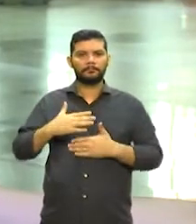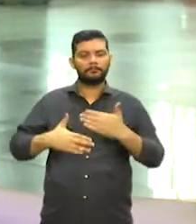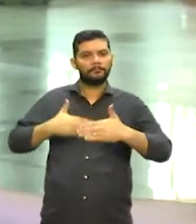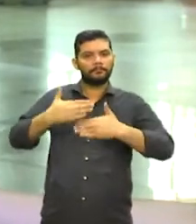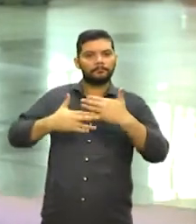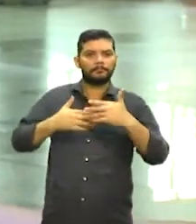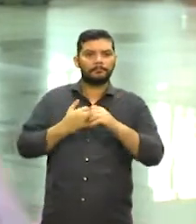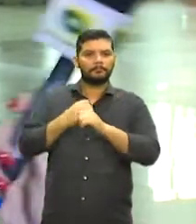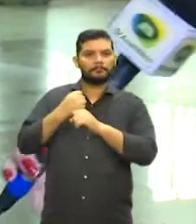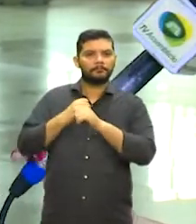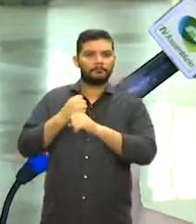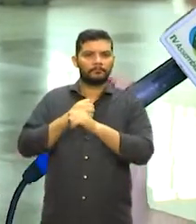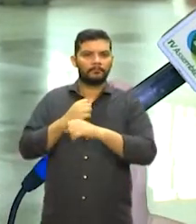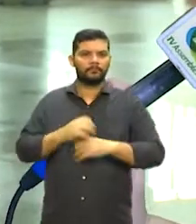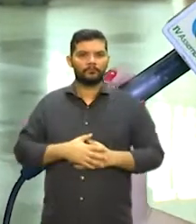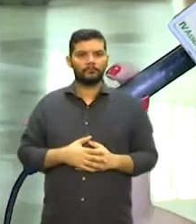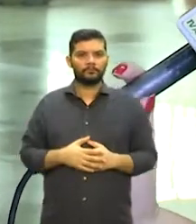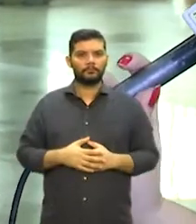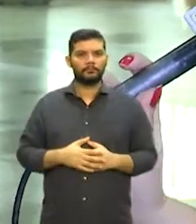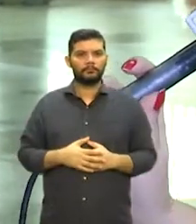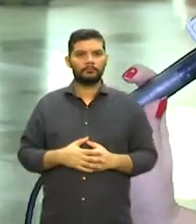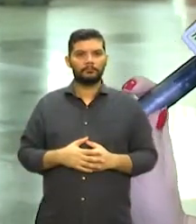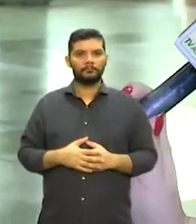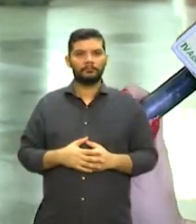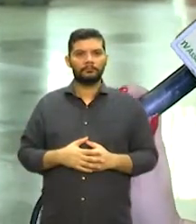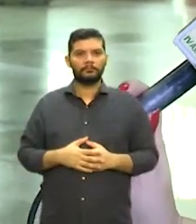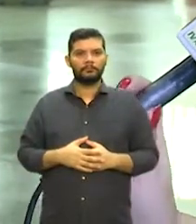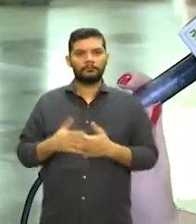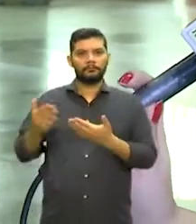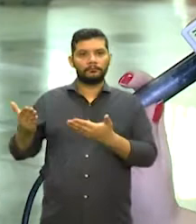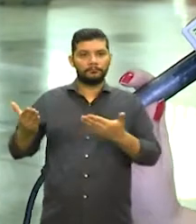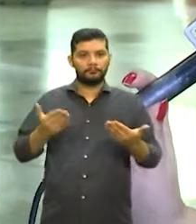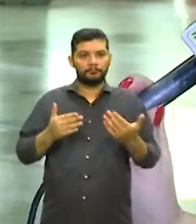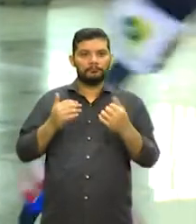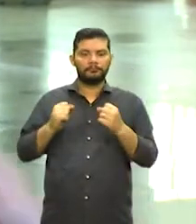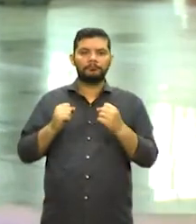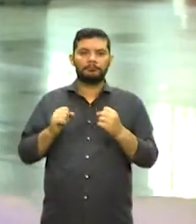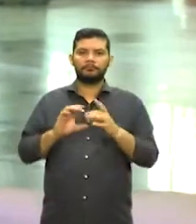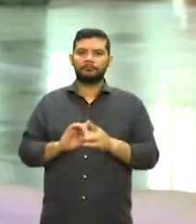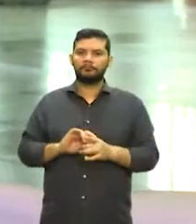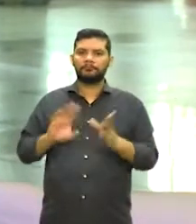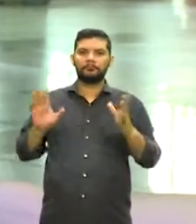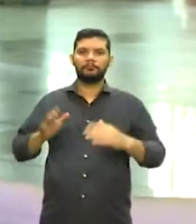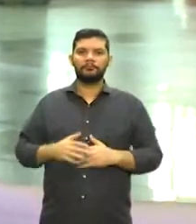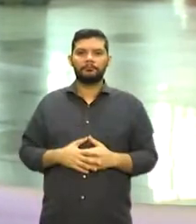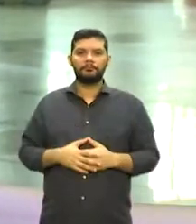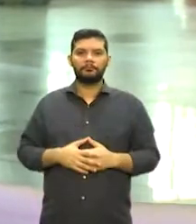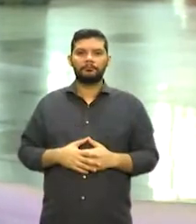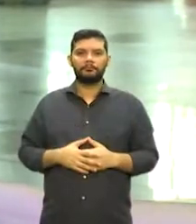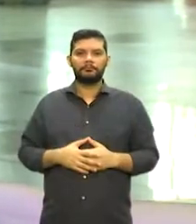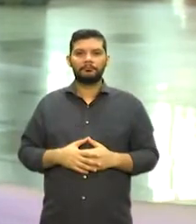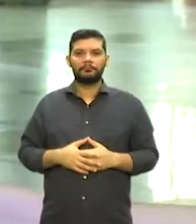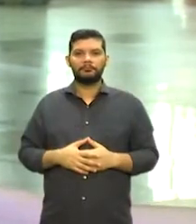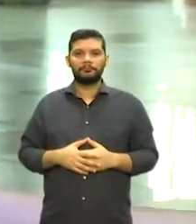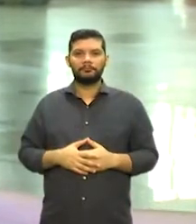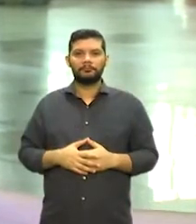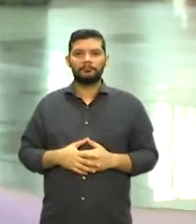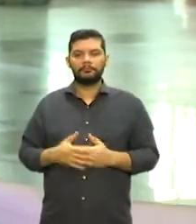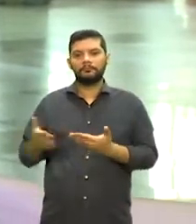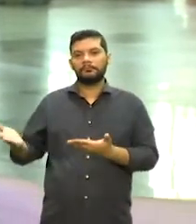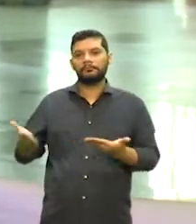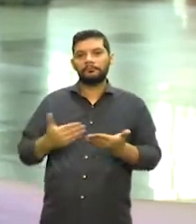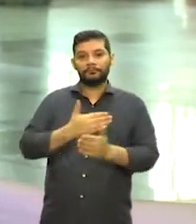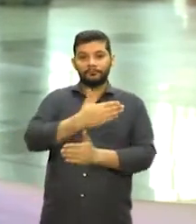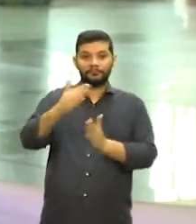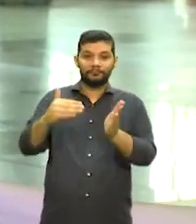a sociedade. Ok. Então, pode fazer o convite, pode chamar as pessoas, né? Sim. Então, convida a todos.